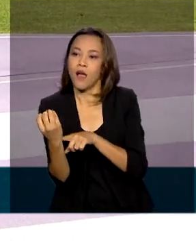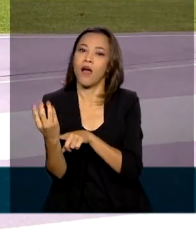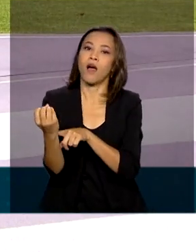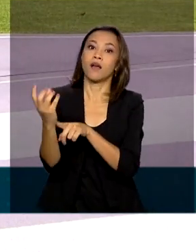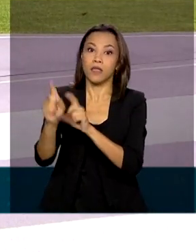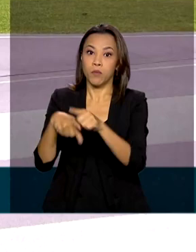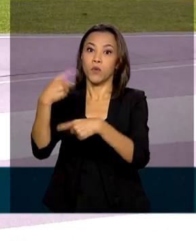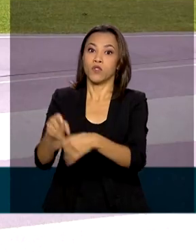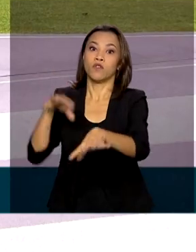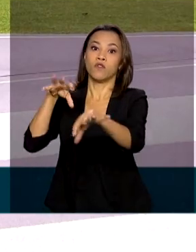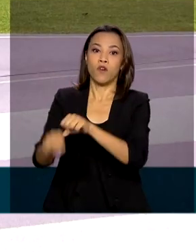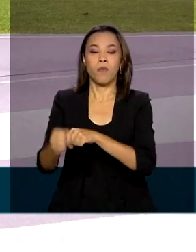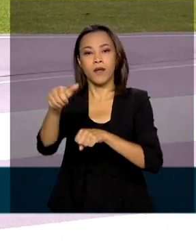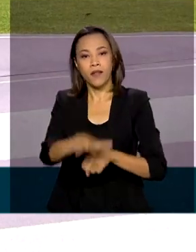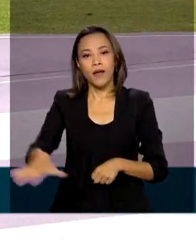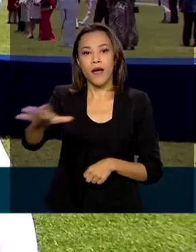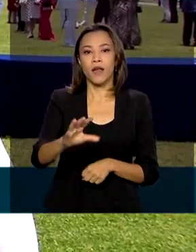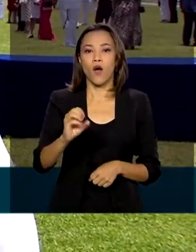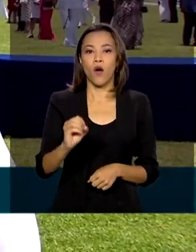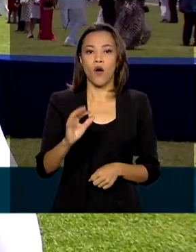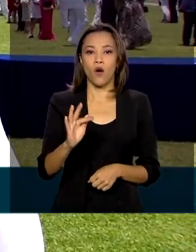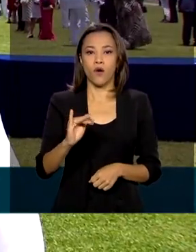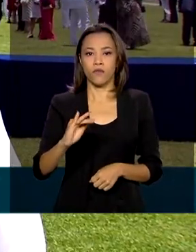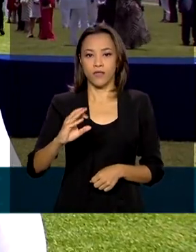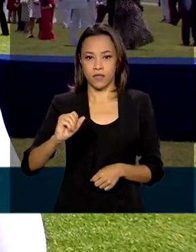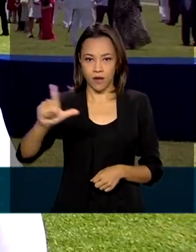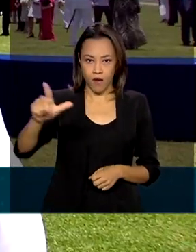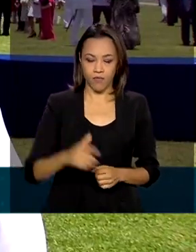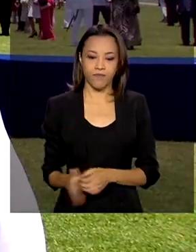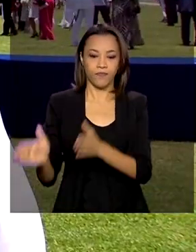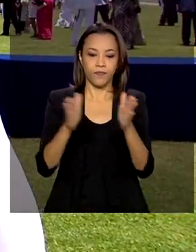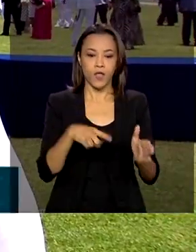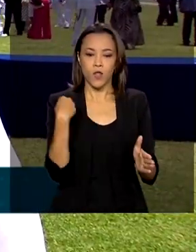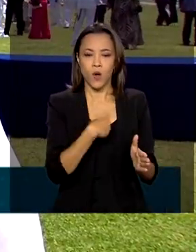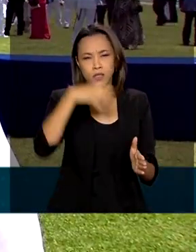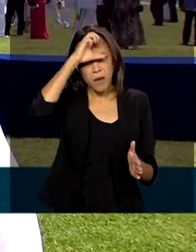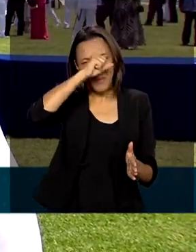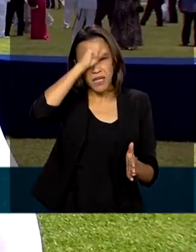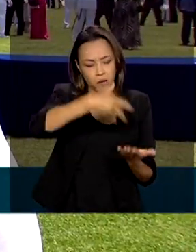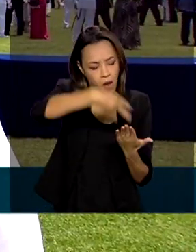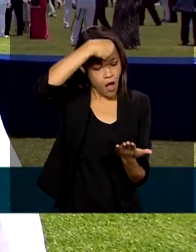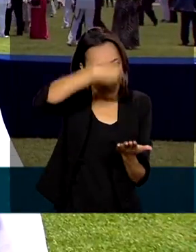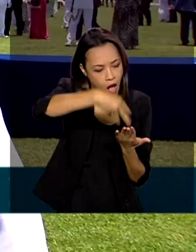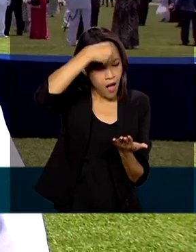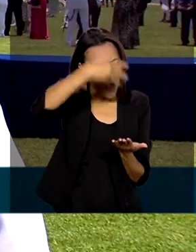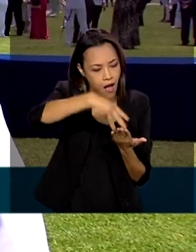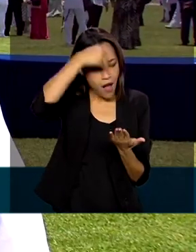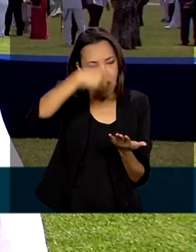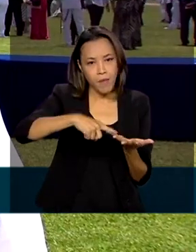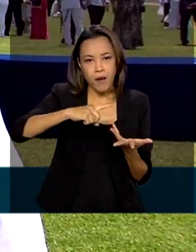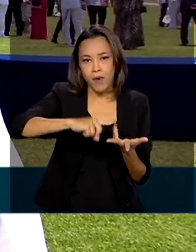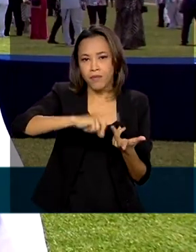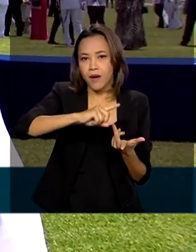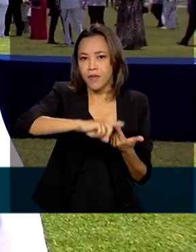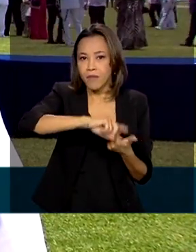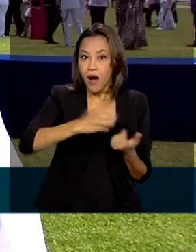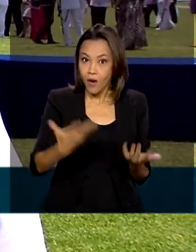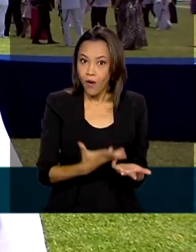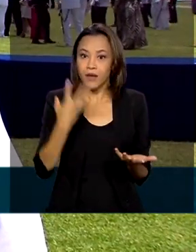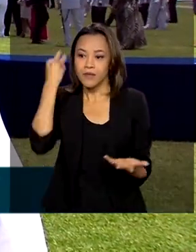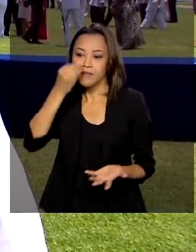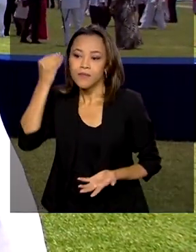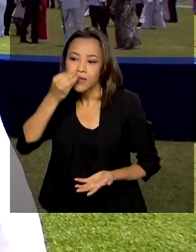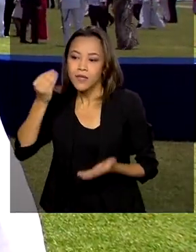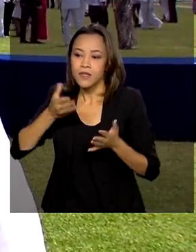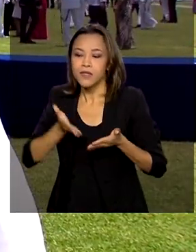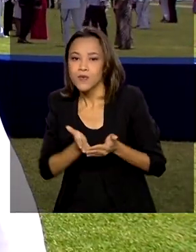vão se formar em oficiais da Marinha. A gente aprendeu muita coisa teórica e tem a oportunidade de nos avisos de instrução pôr em prática alguma coisa.